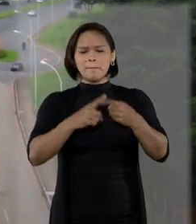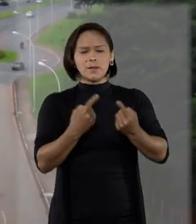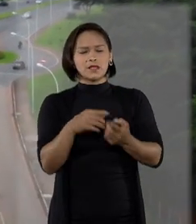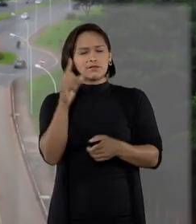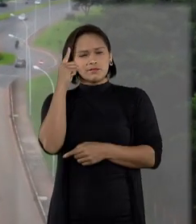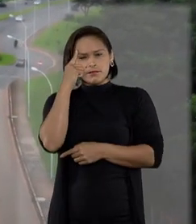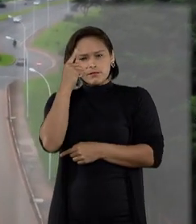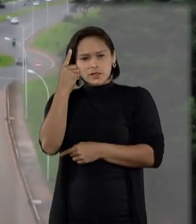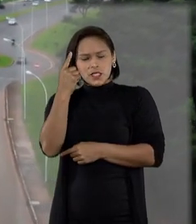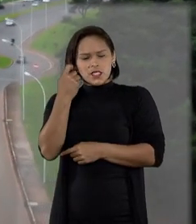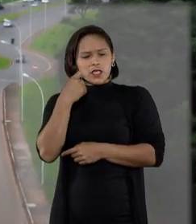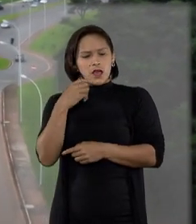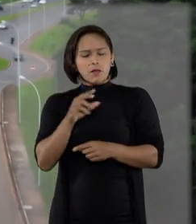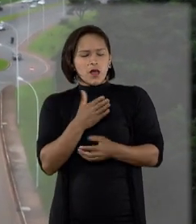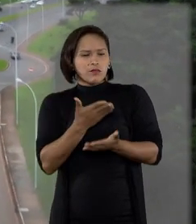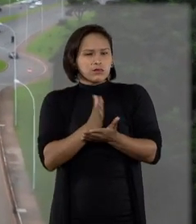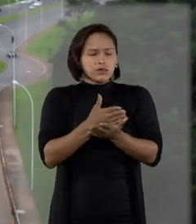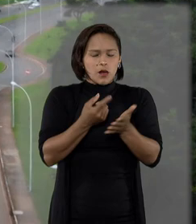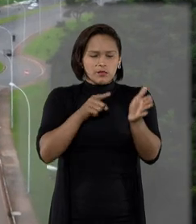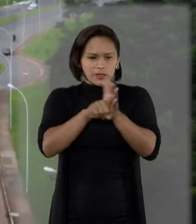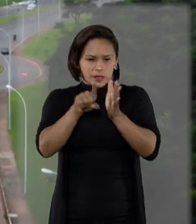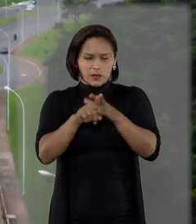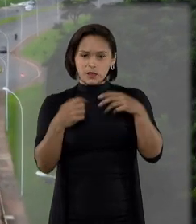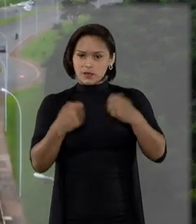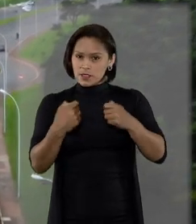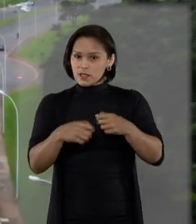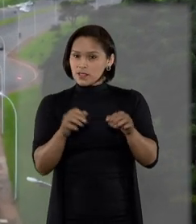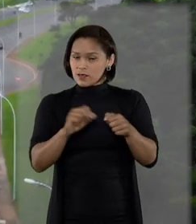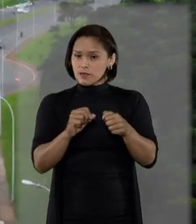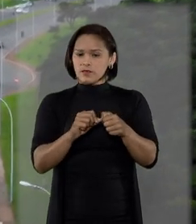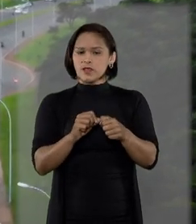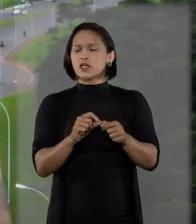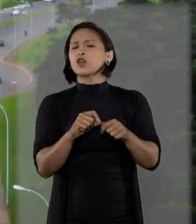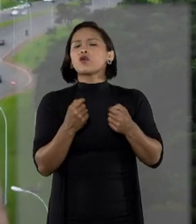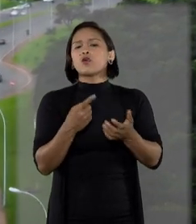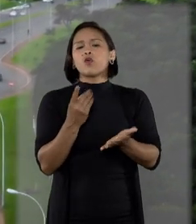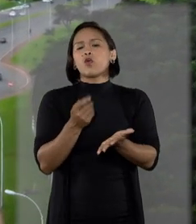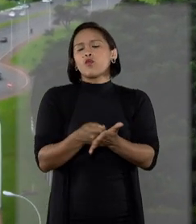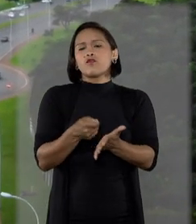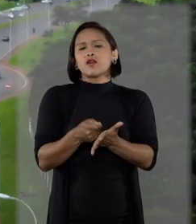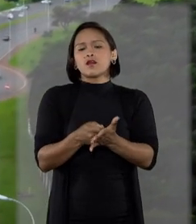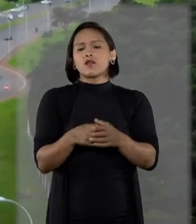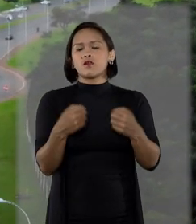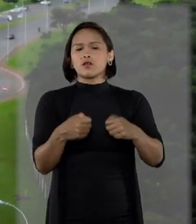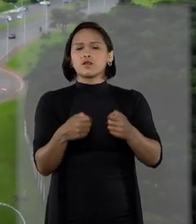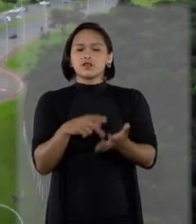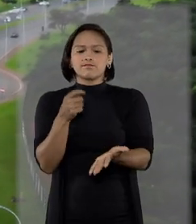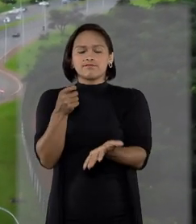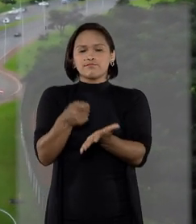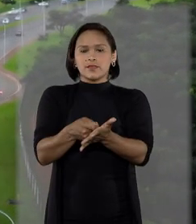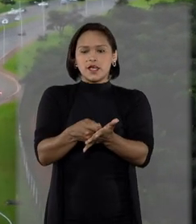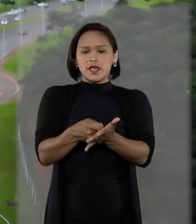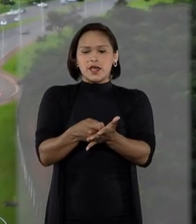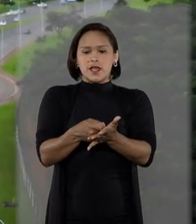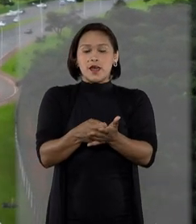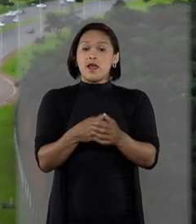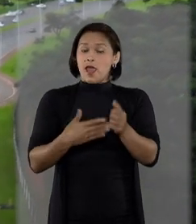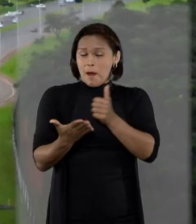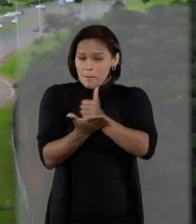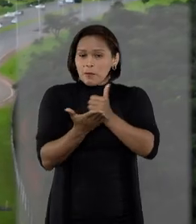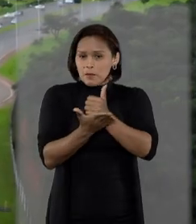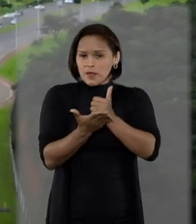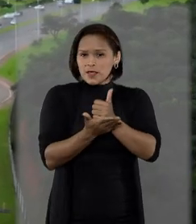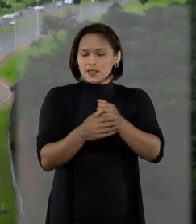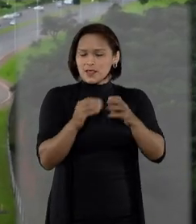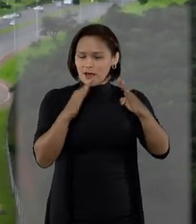Mas quando pensamos nisso, algumas perguntas são inevitáveis. Quanto eu devo pagar para o corretor? Os honorários têm como base o